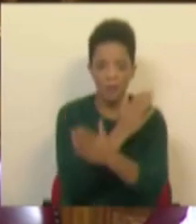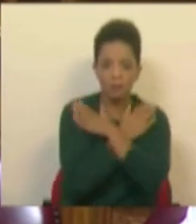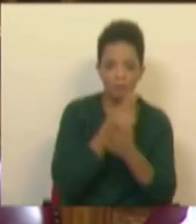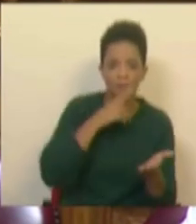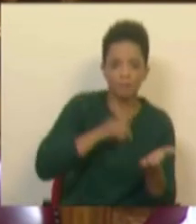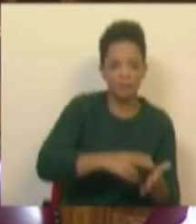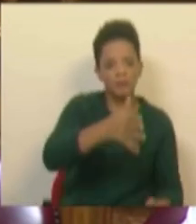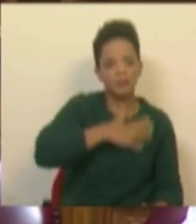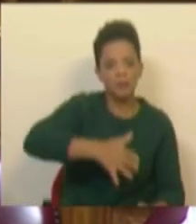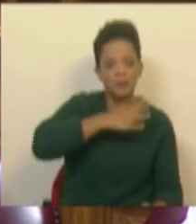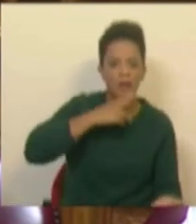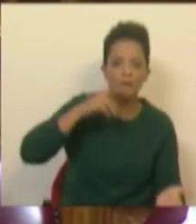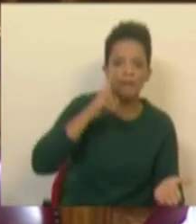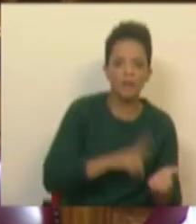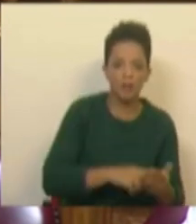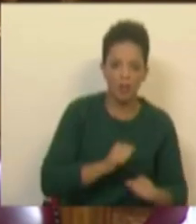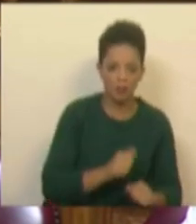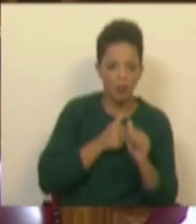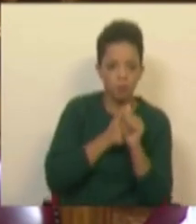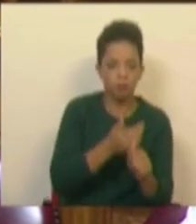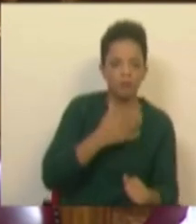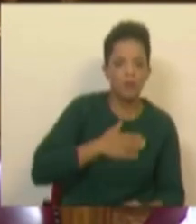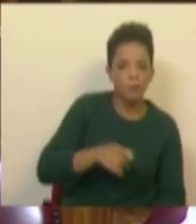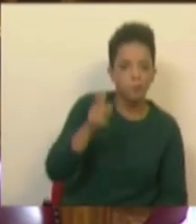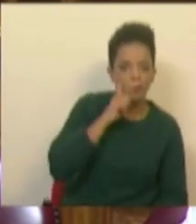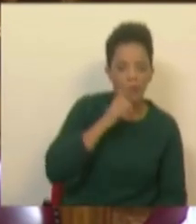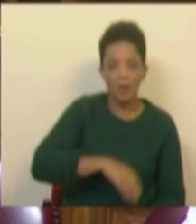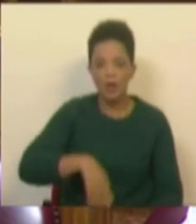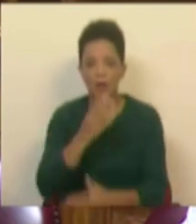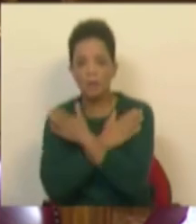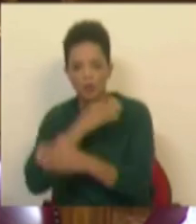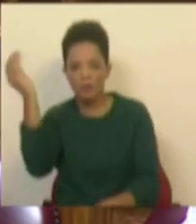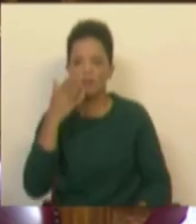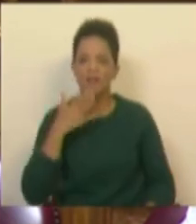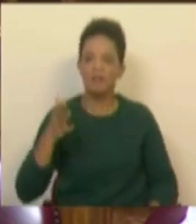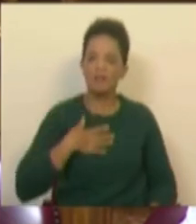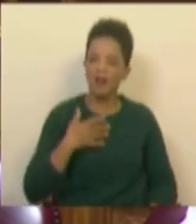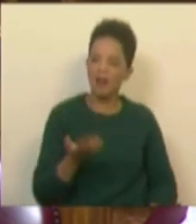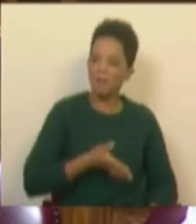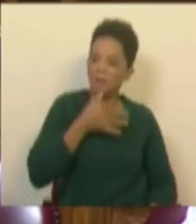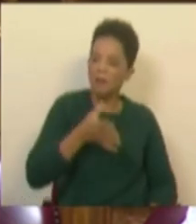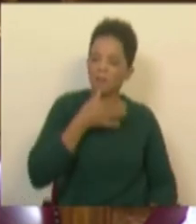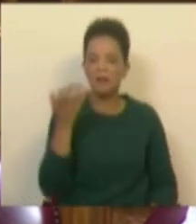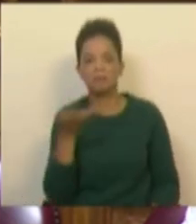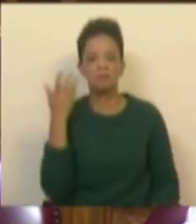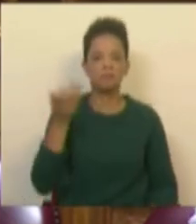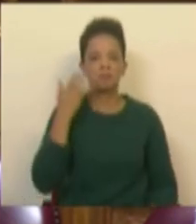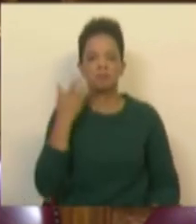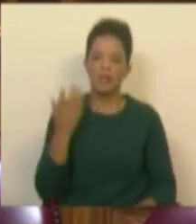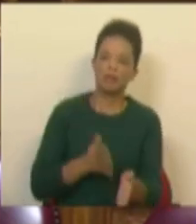-nos a verdade, acompanham-nos e protegem-nos. Os falsos amigos bajulam, manipulam, usam.